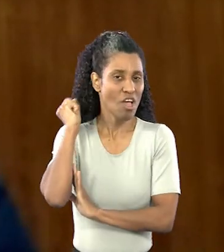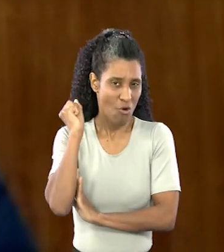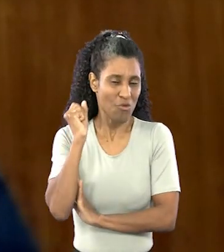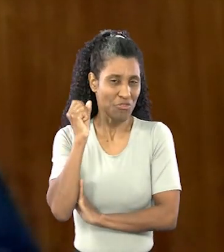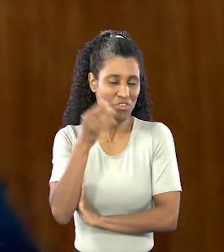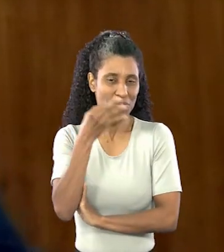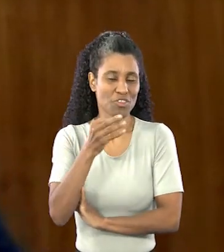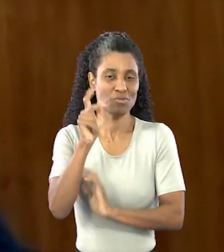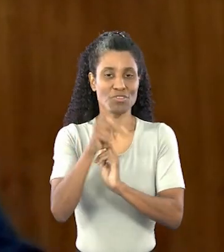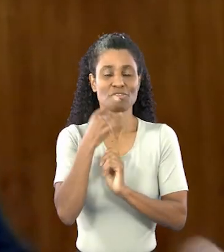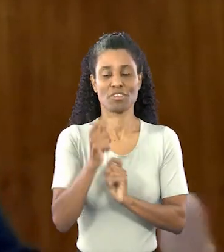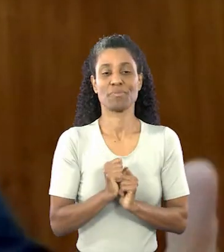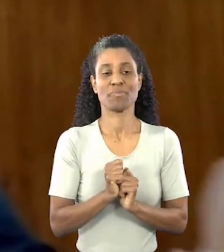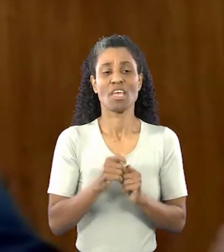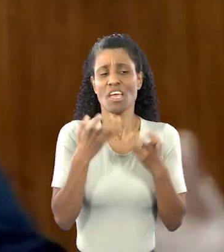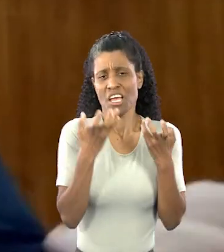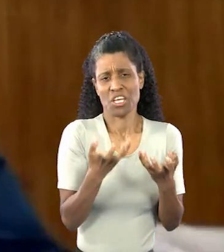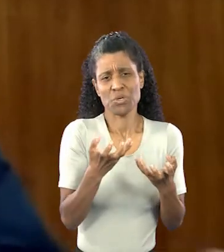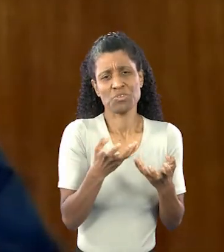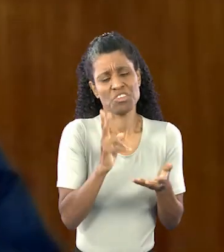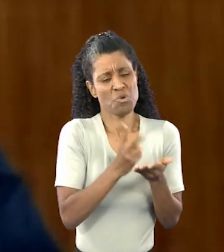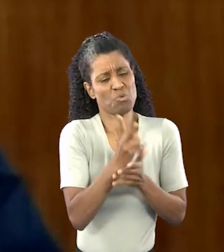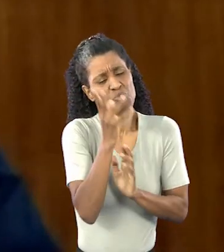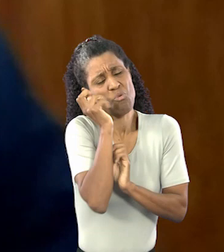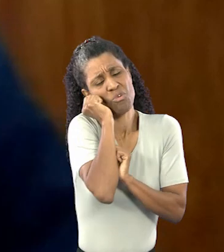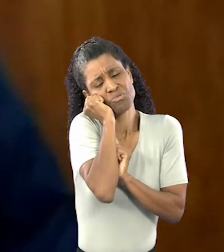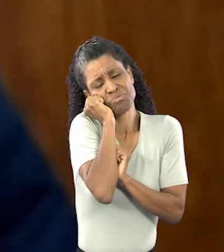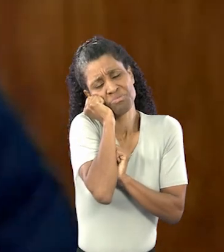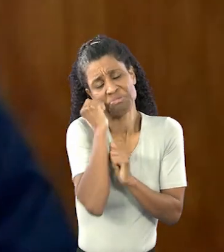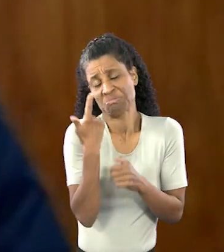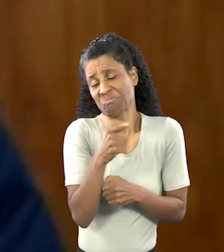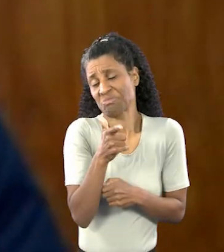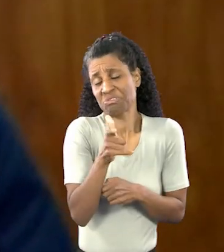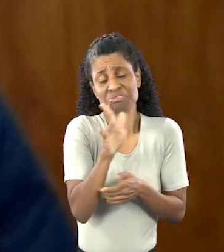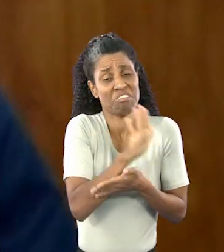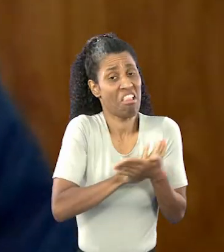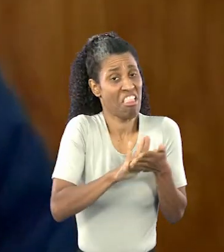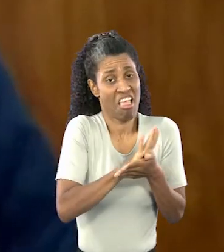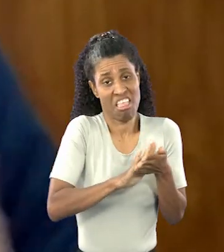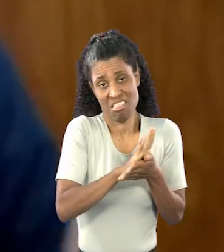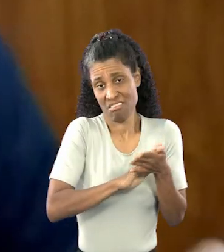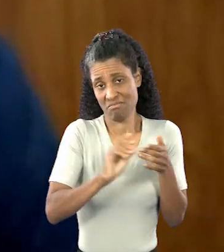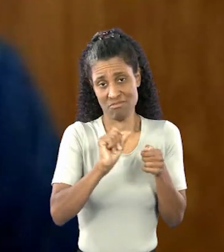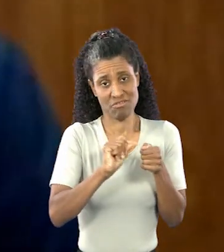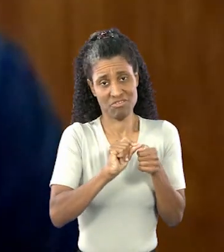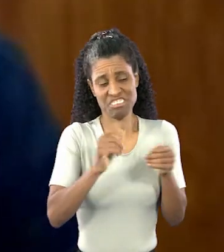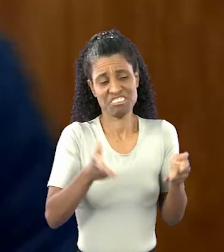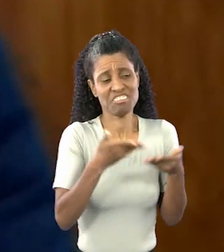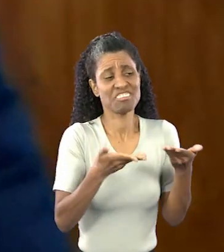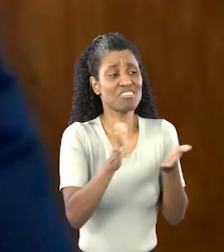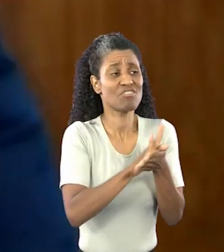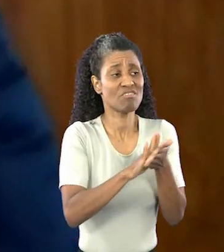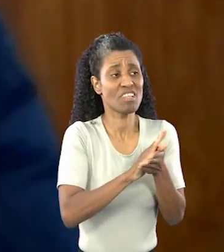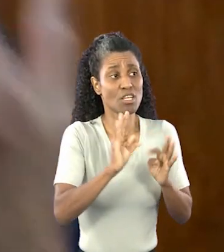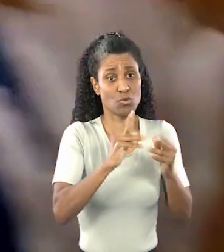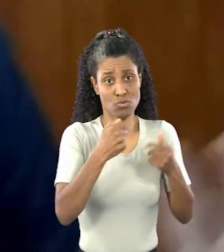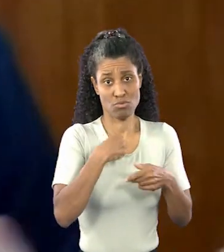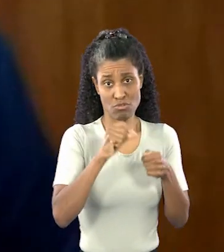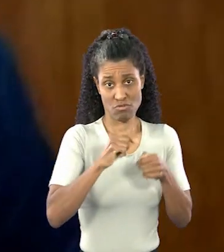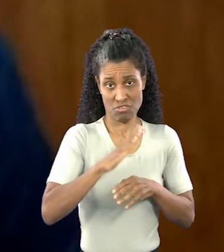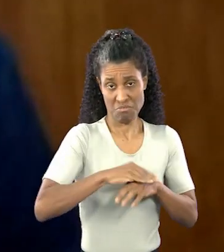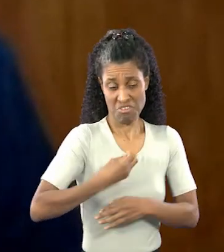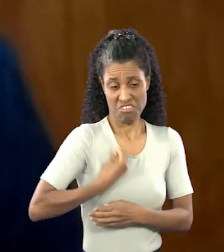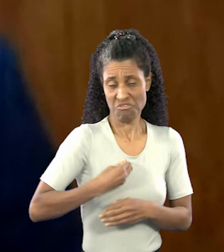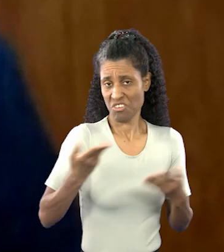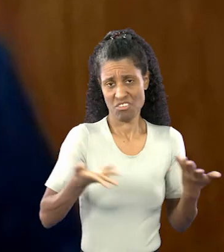de pessoas que dizem assim, o meu desejo era ficar na cama. Eu já não tenho mais muito incentivo para nada. Tudo que eu tinha que fazer